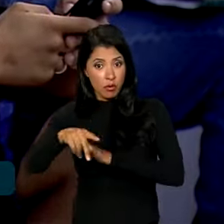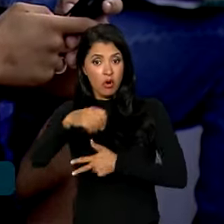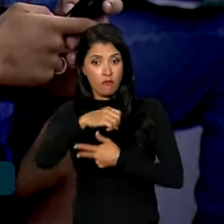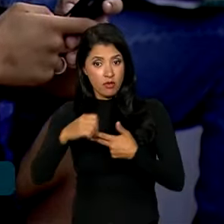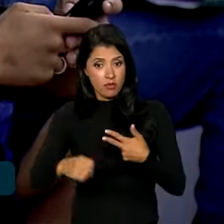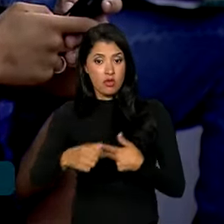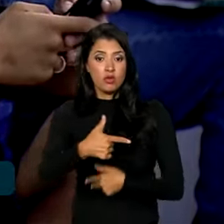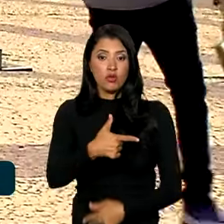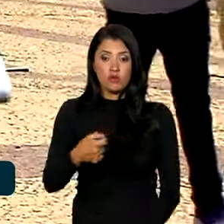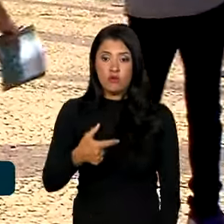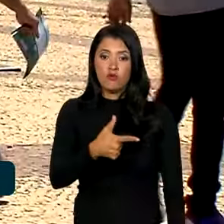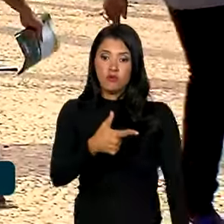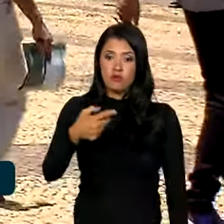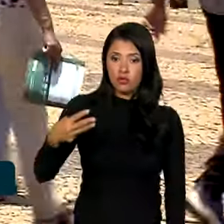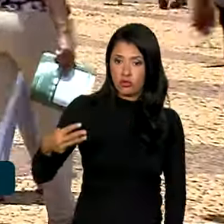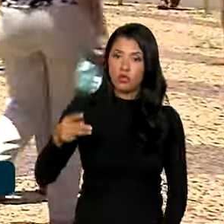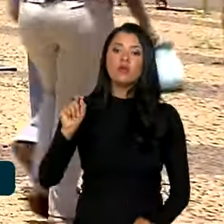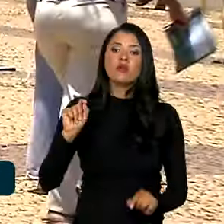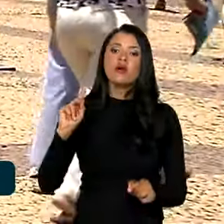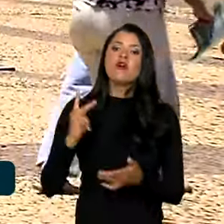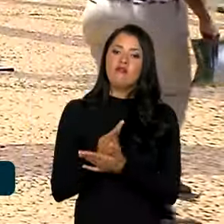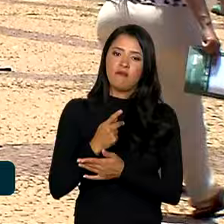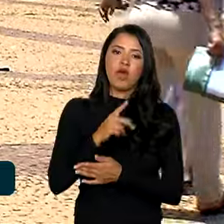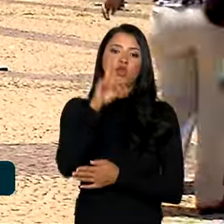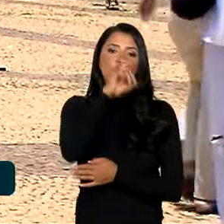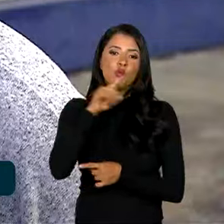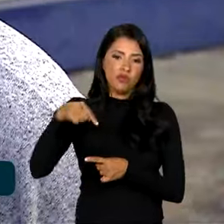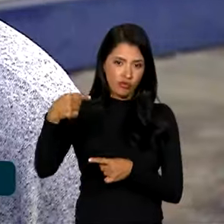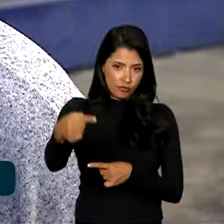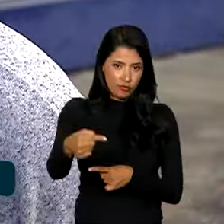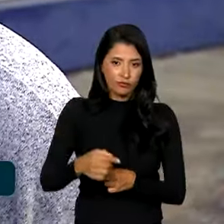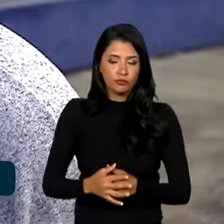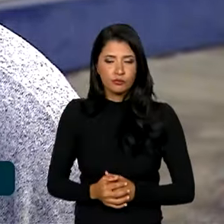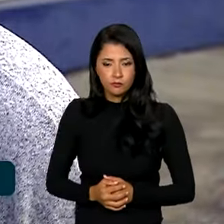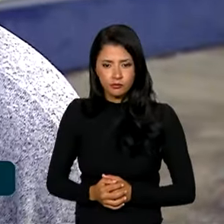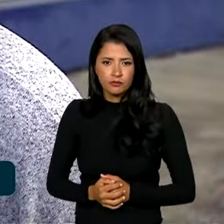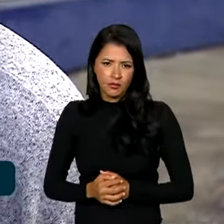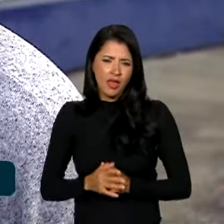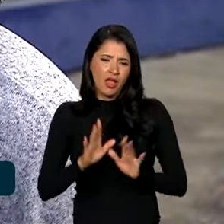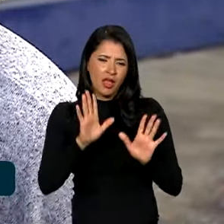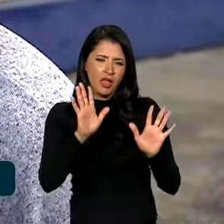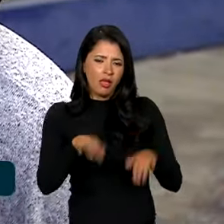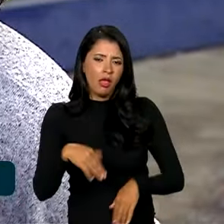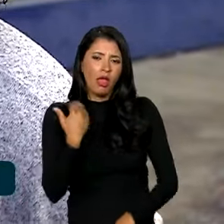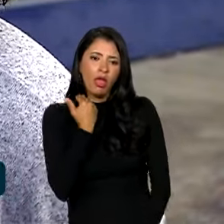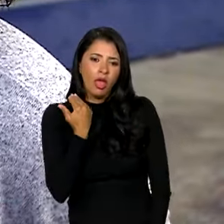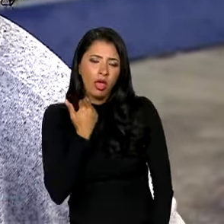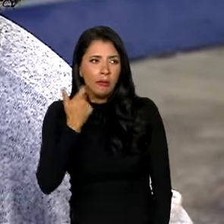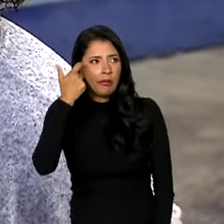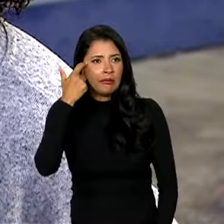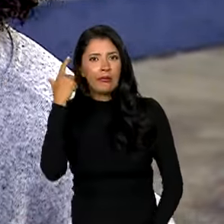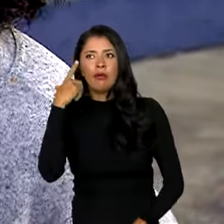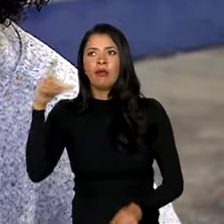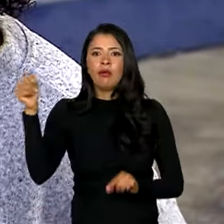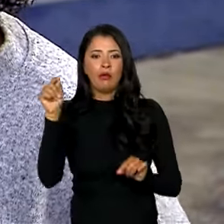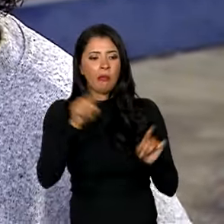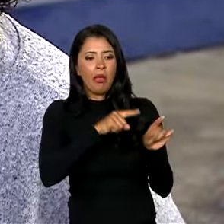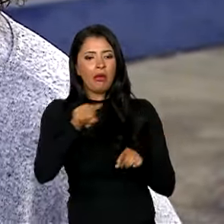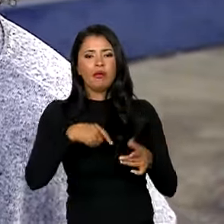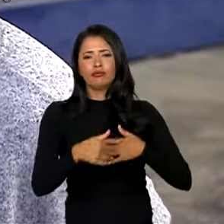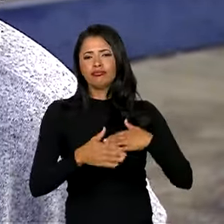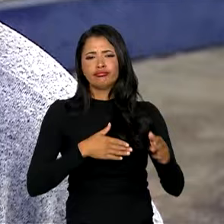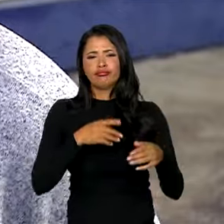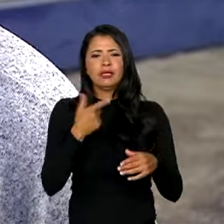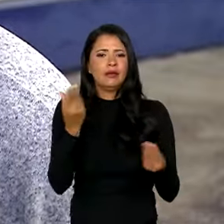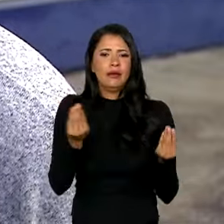2023 vai ser no próximo domingo. No final de uma canseira, pensei em sair desistindo, marcando qualquer coisa, só que